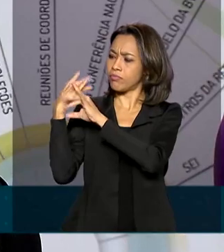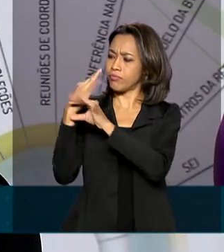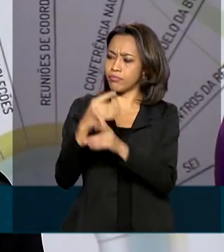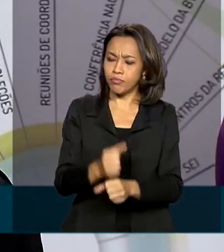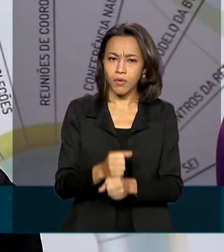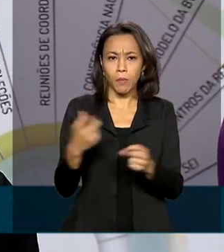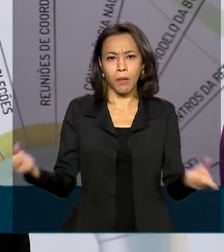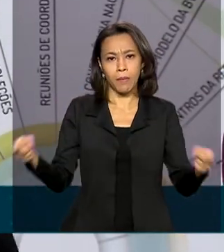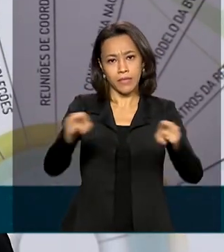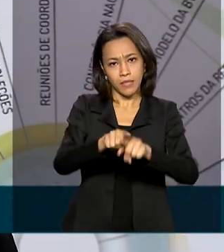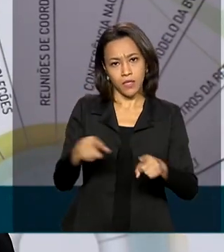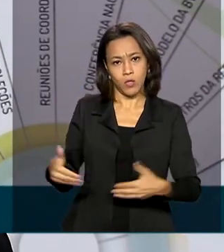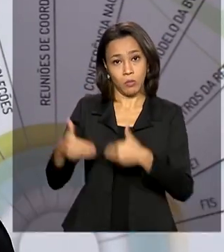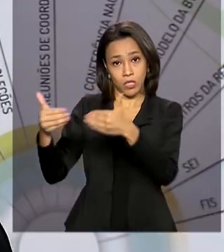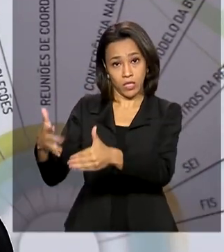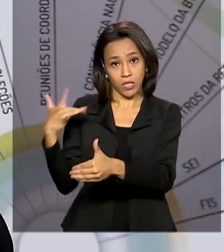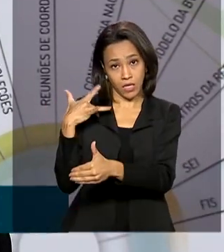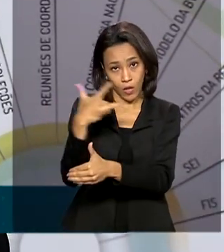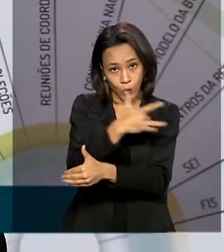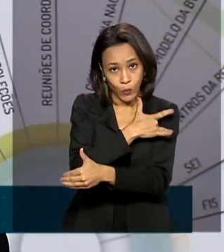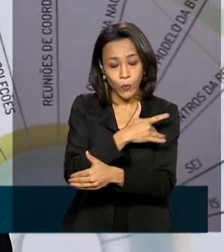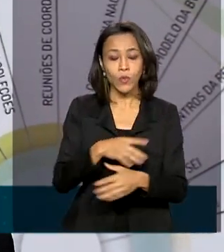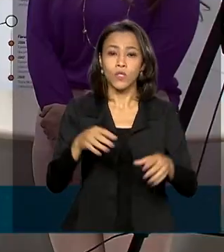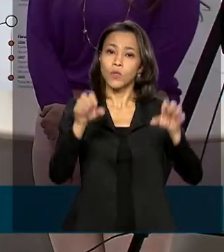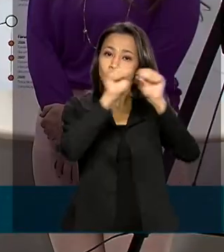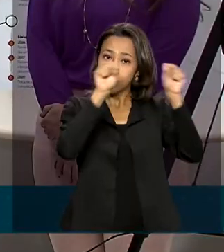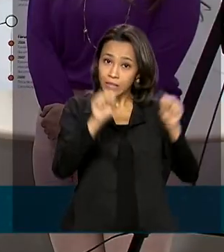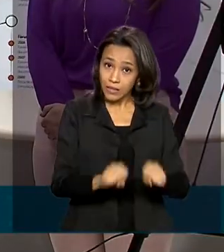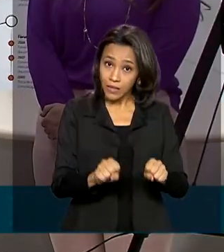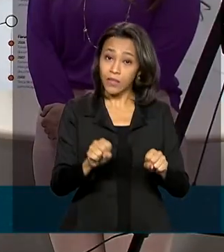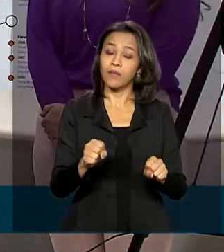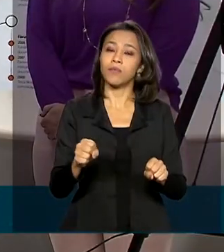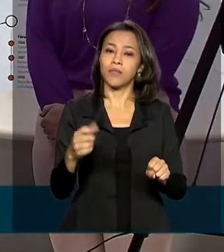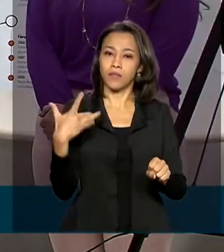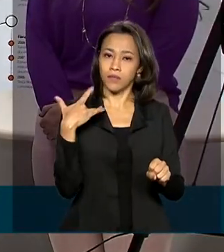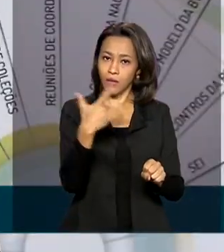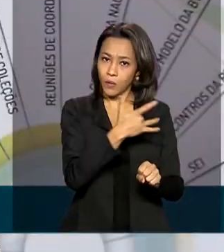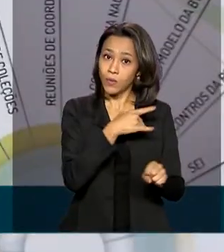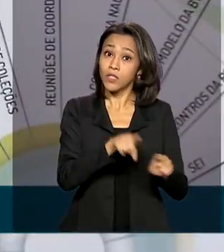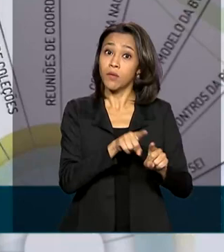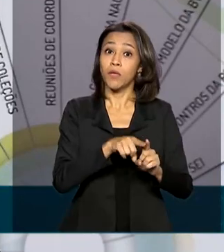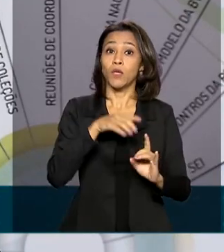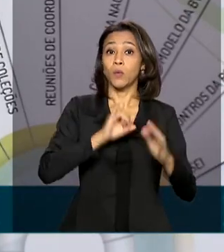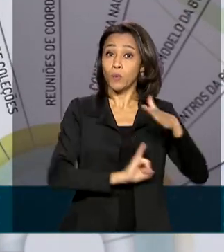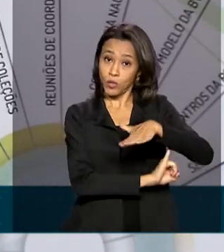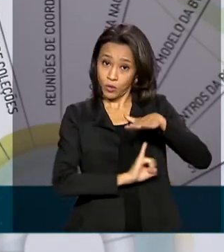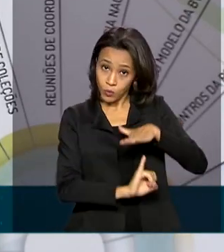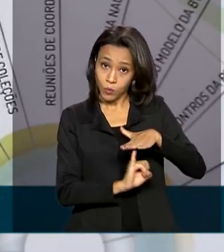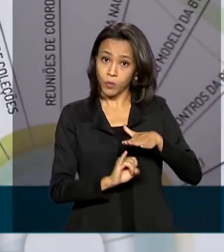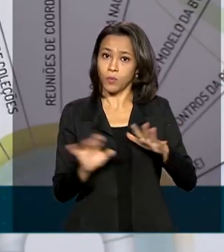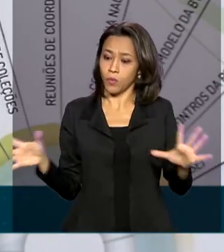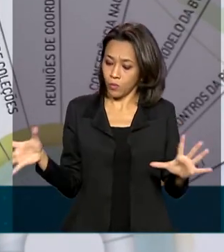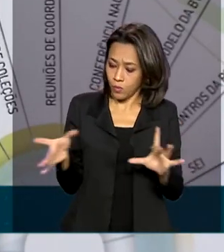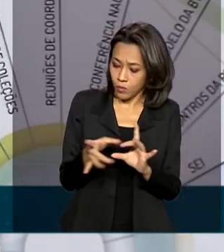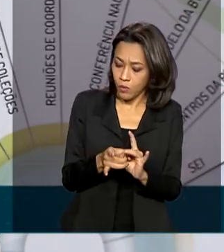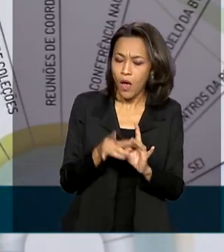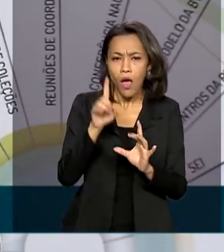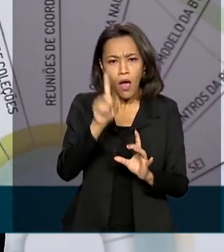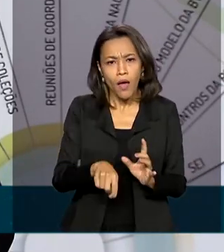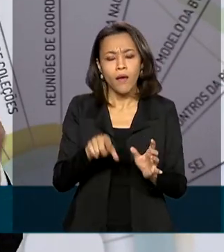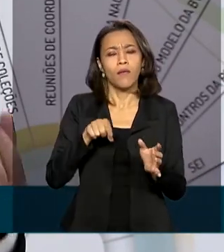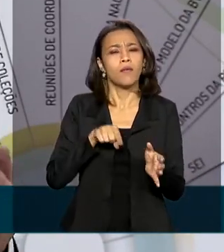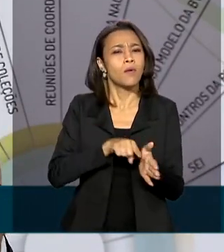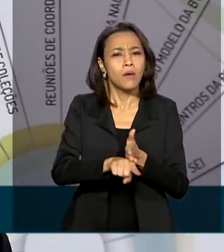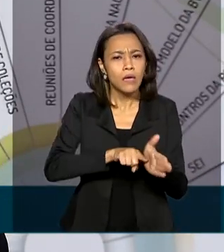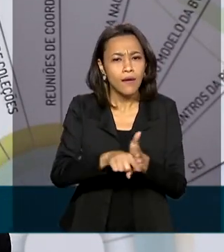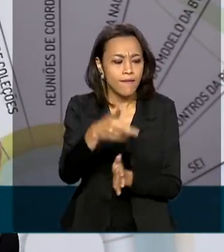Saúde, o Sistema Único de Saúde, SUS, e o Instituto Butantan. É uma vacina que está muito avançada, ela